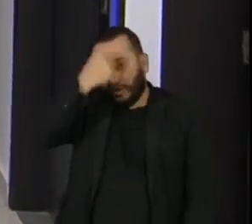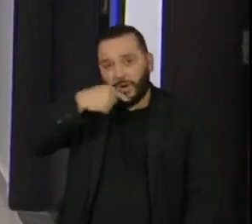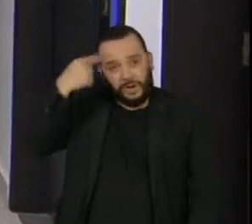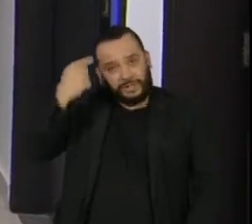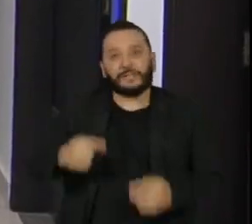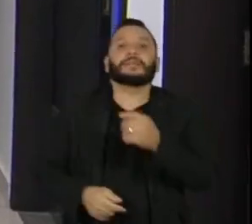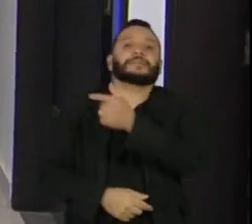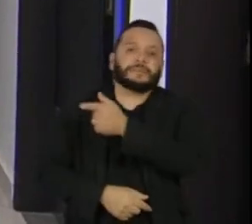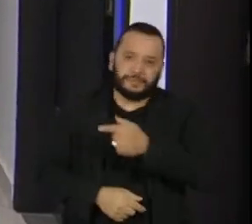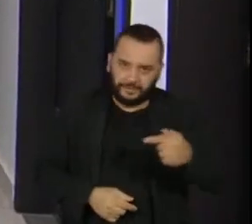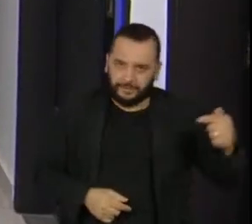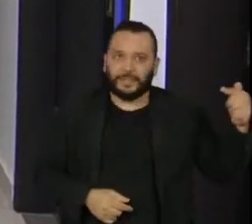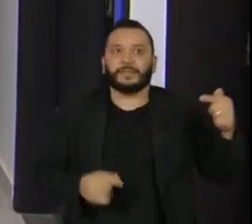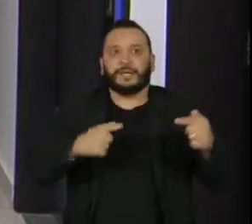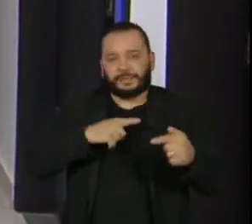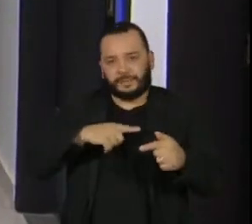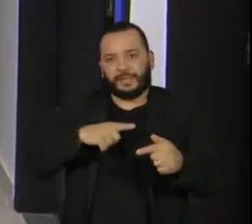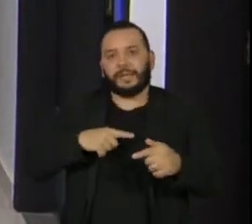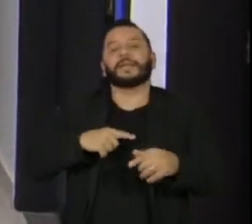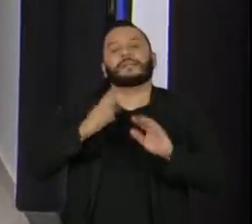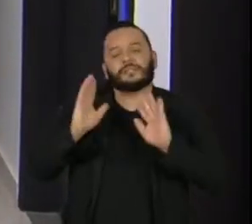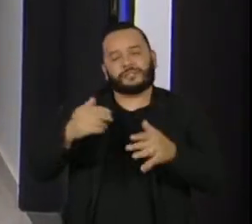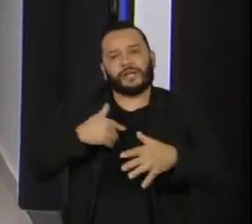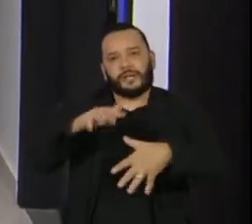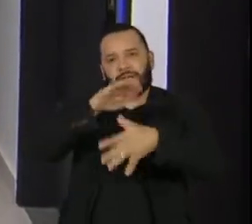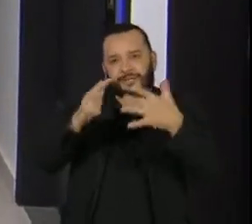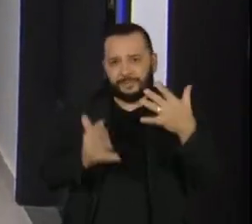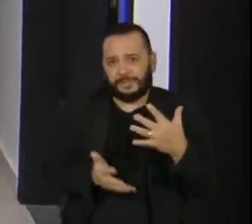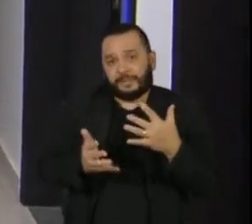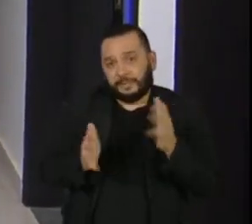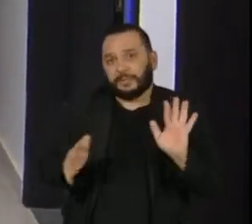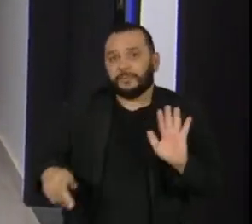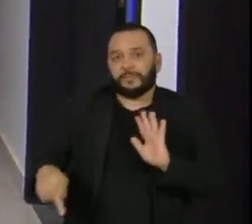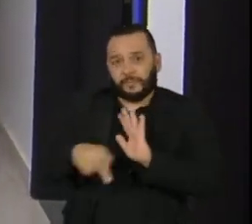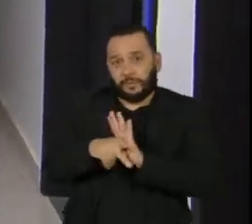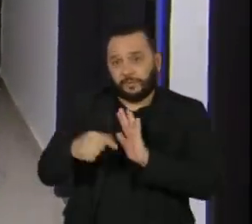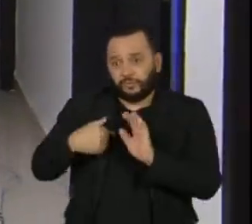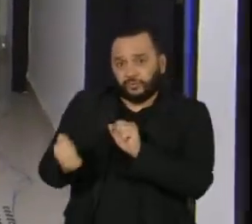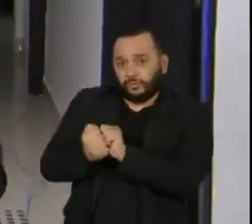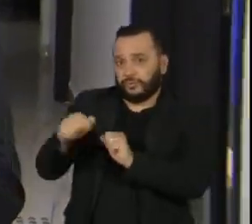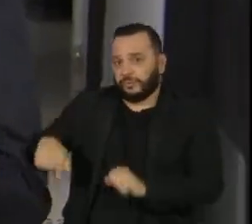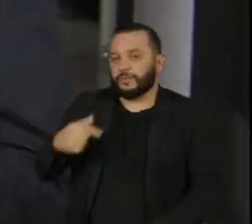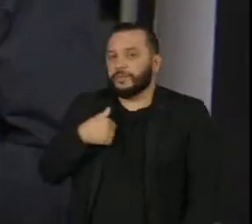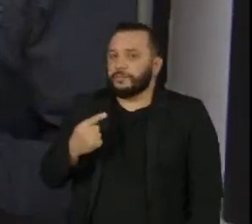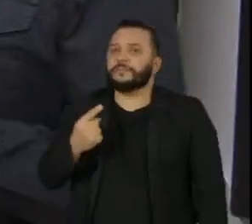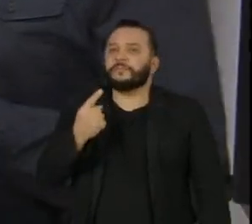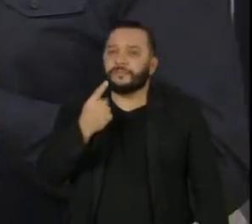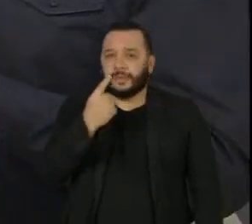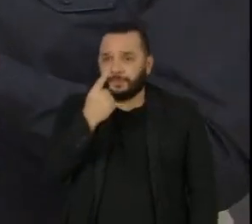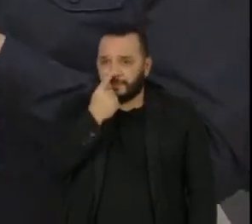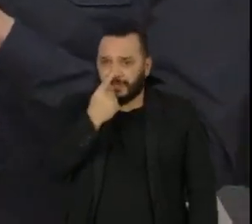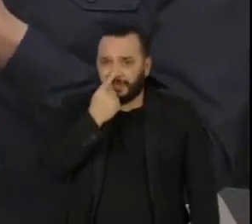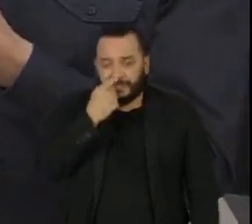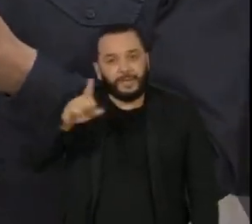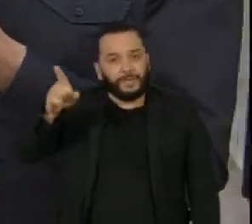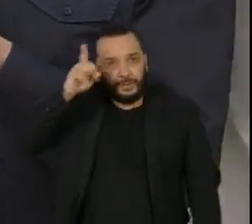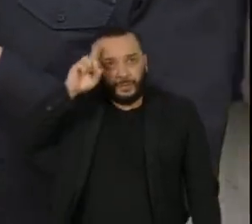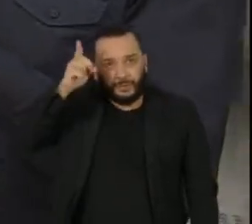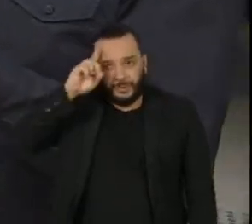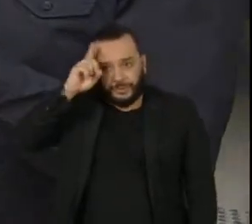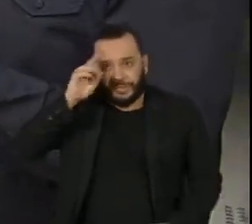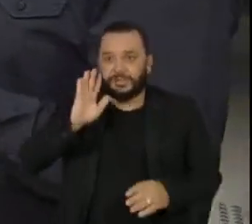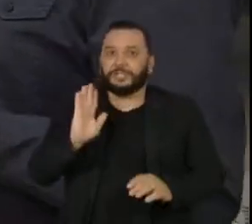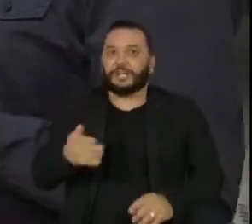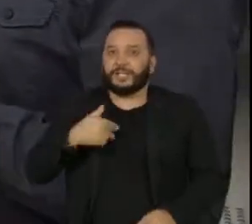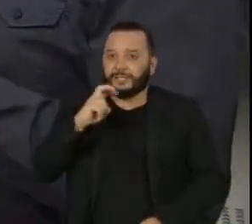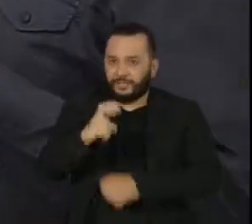de transmissão em Libras, que é a língua brasileira de sinais. Eu tô aqui com a Beatriz Canuto todos os dias. Há cerca de 5